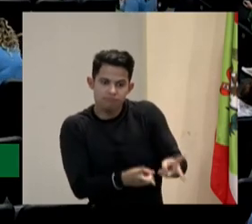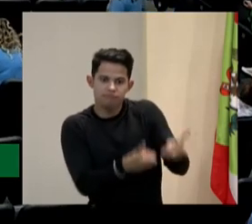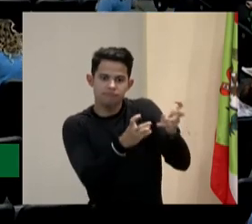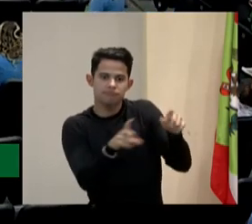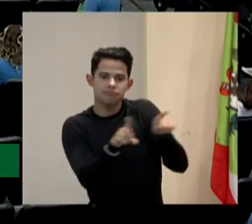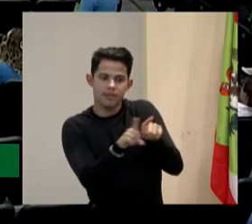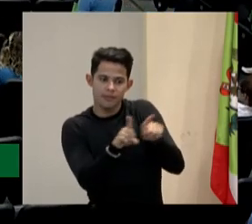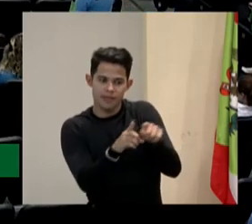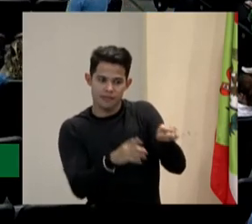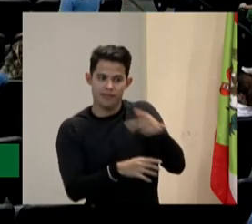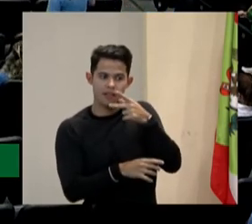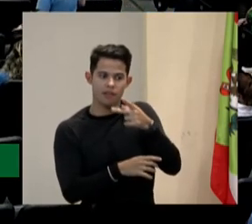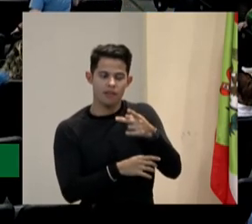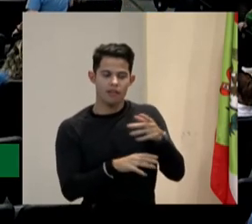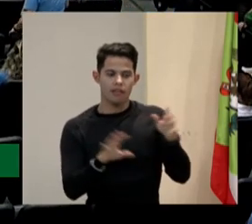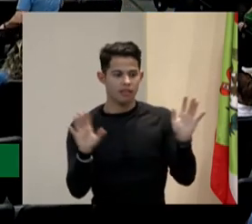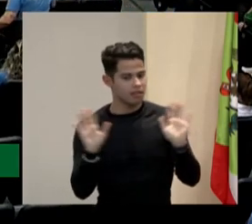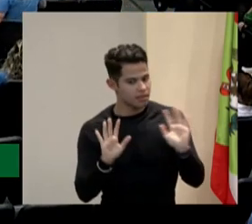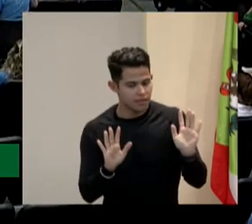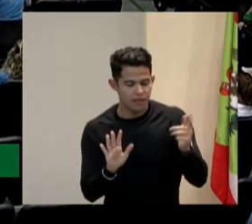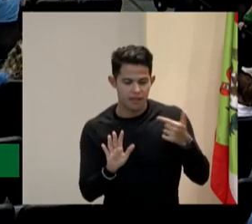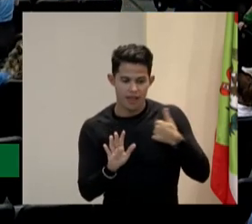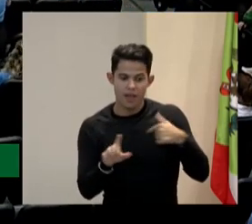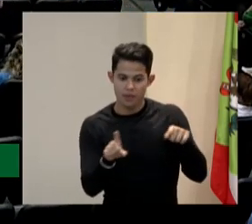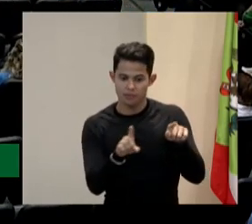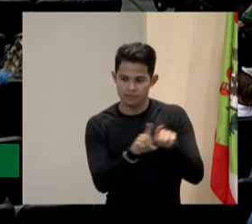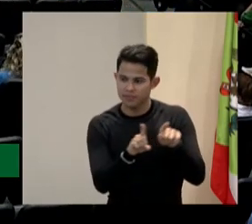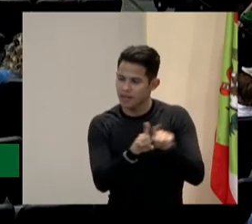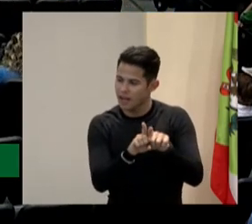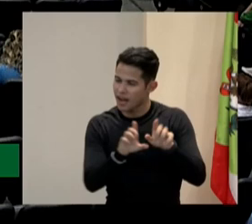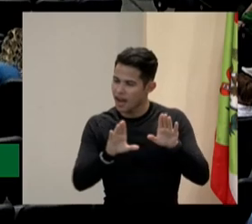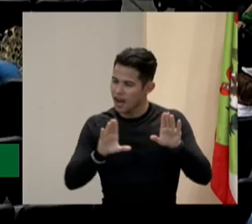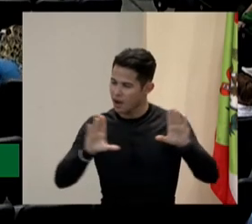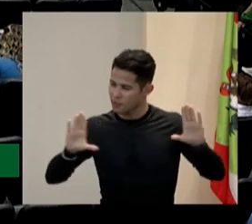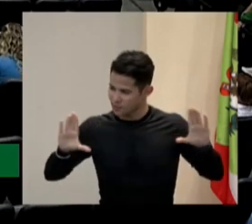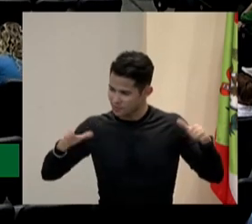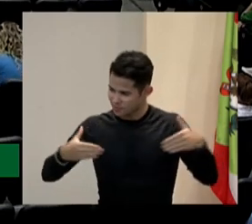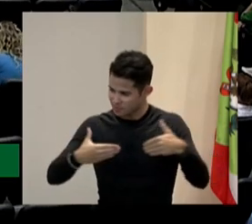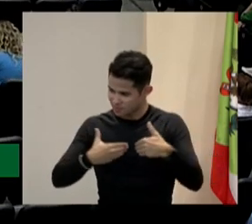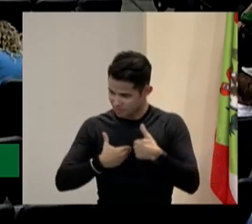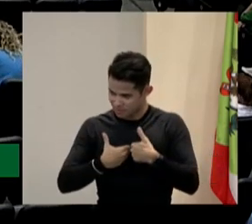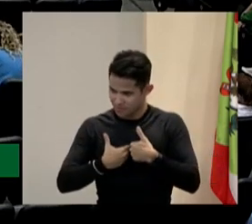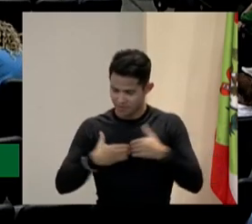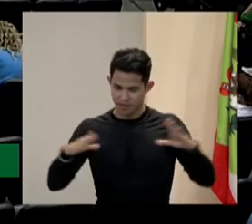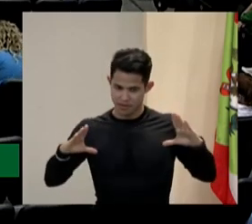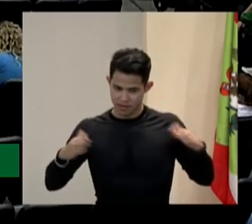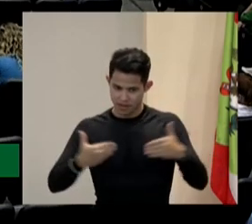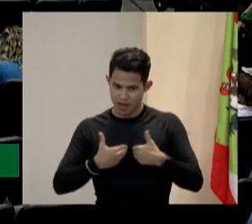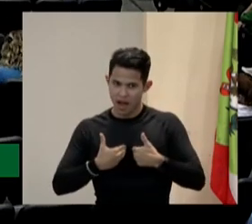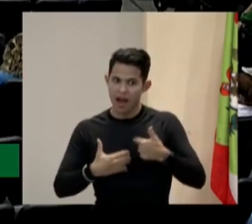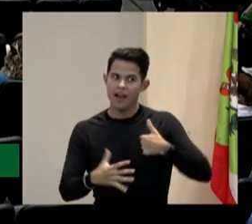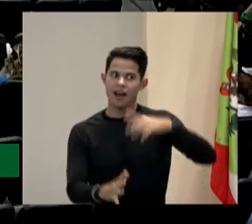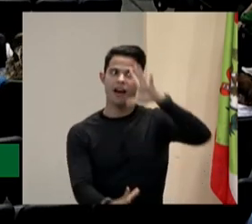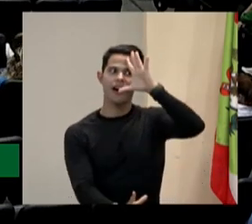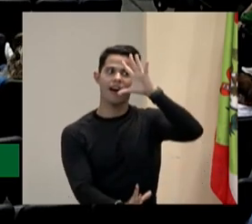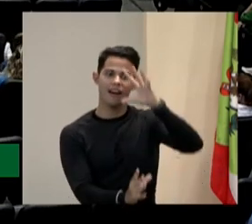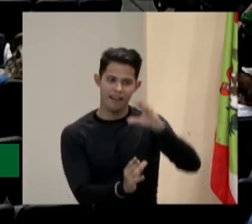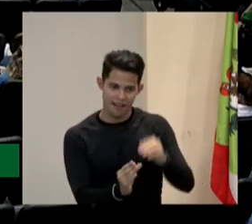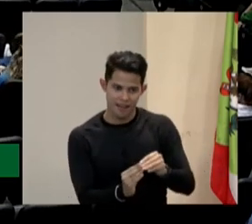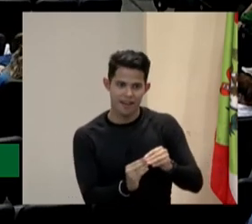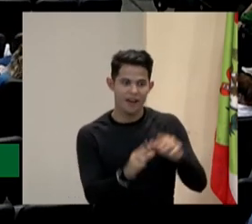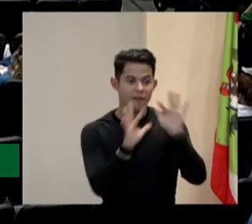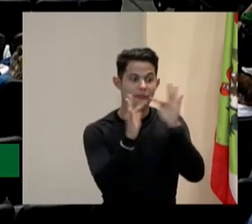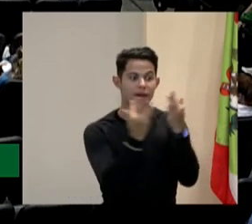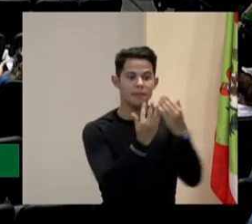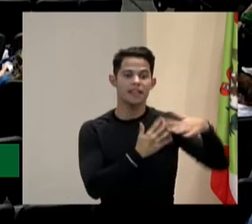Ela falou, ah, não, eu acho que eu estou dentro do espectro. Eu, resumindo, a gente decidiu que a família toda vai